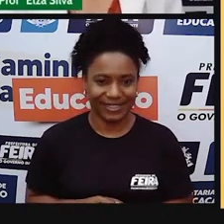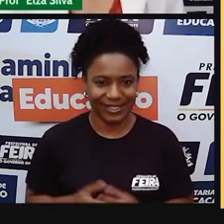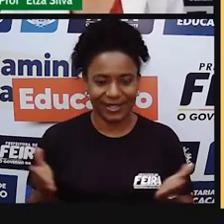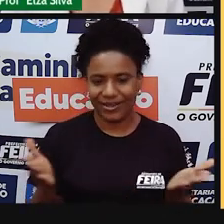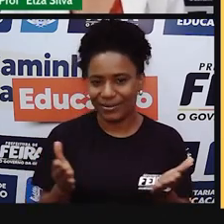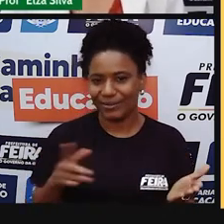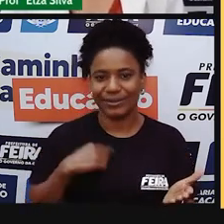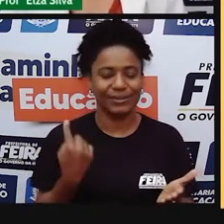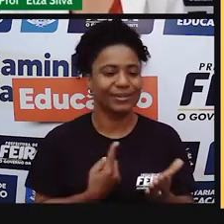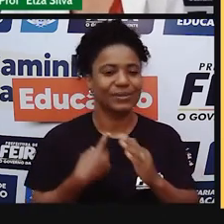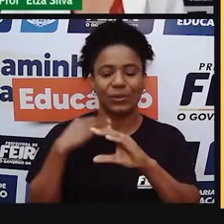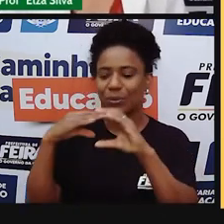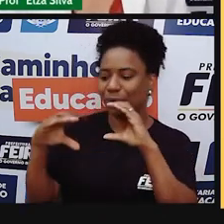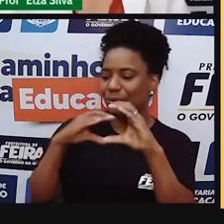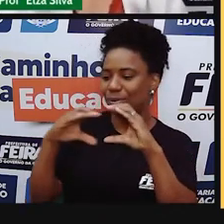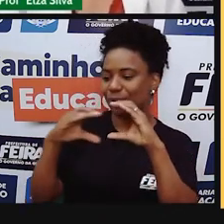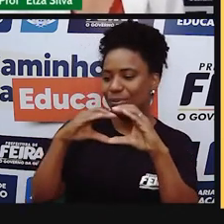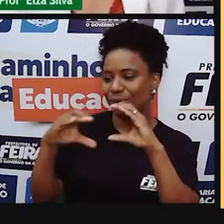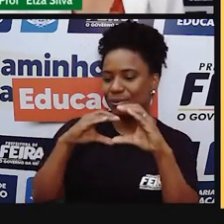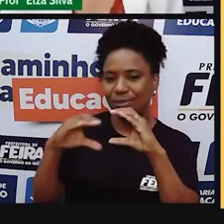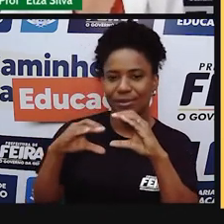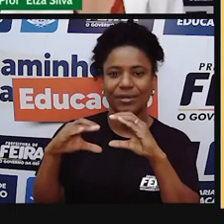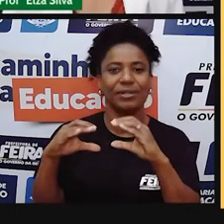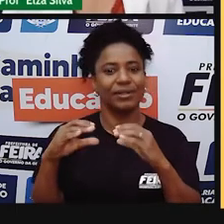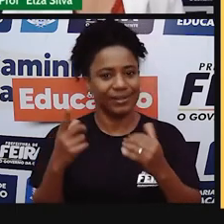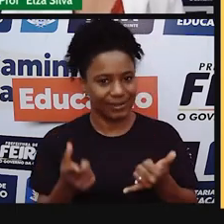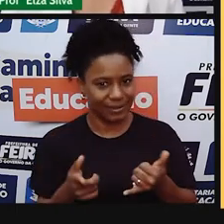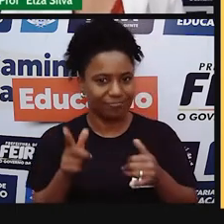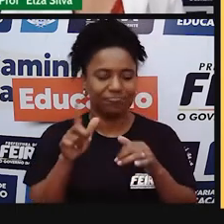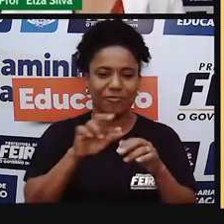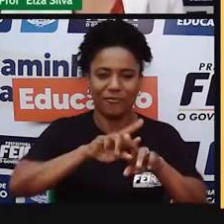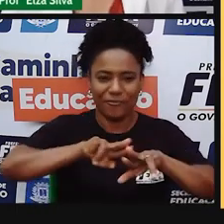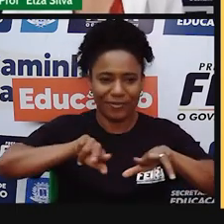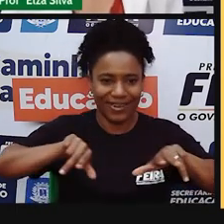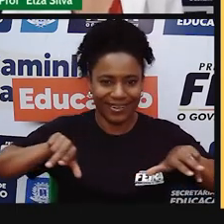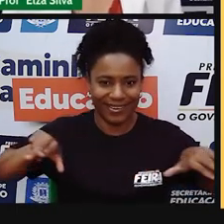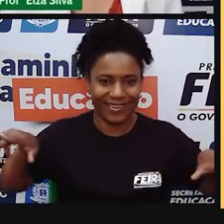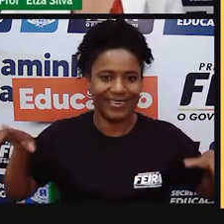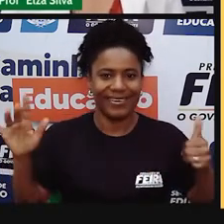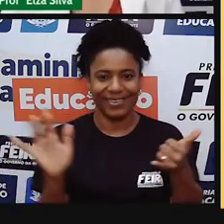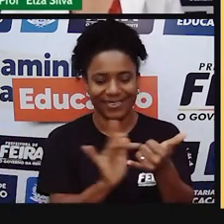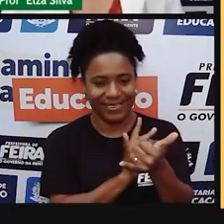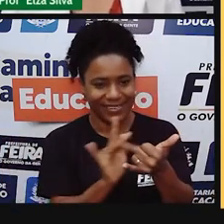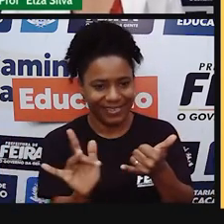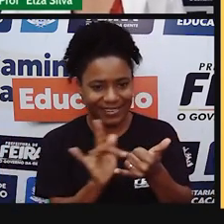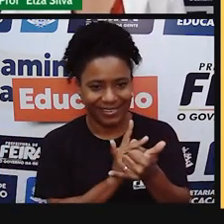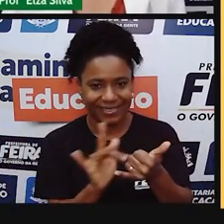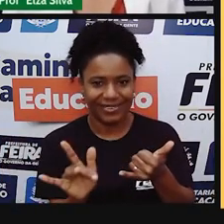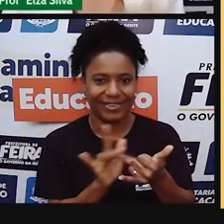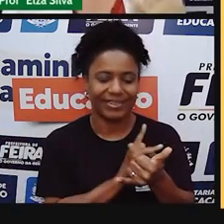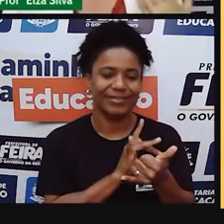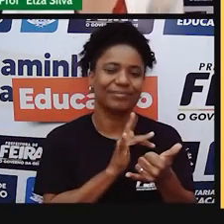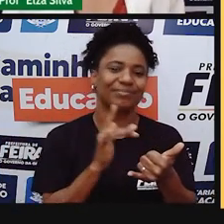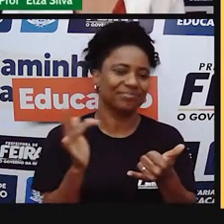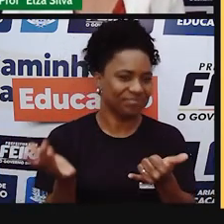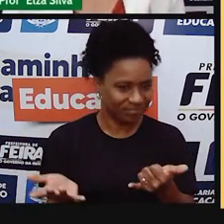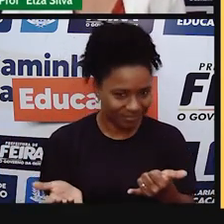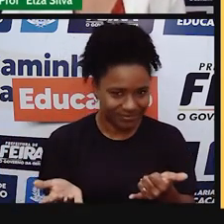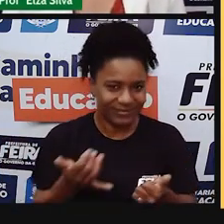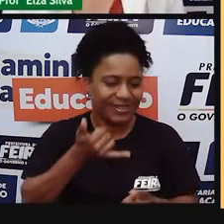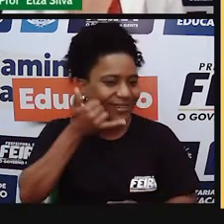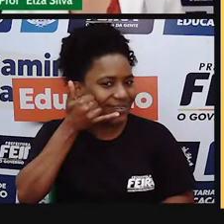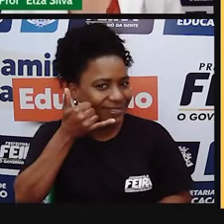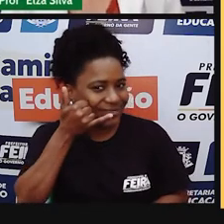nós nos comunicamos através desses aparelhos, né, por meio da internet. Usamos os tablets,